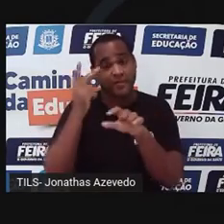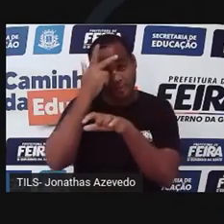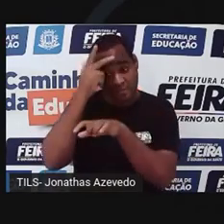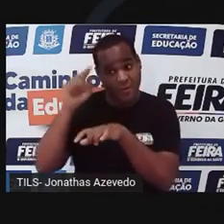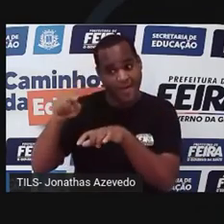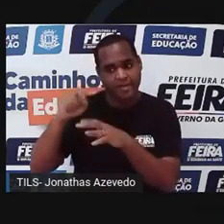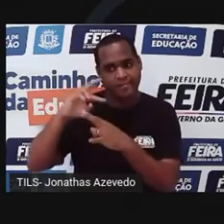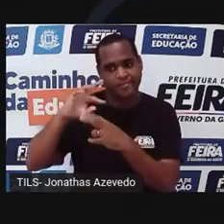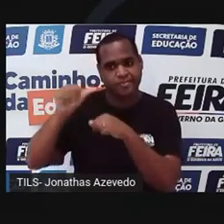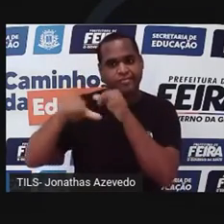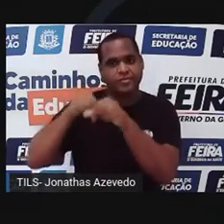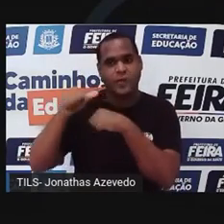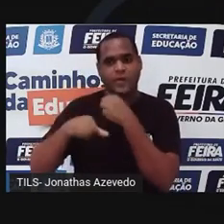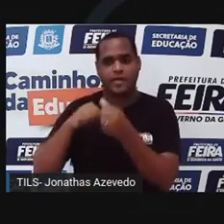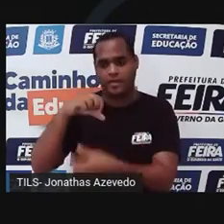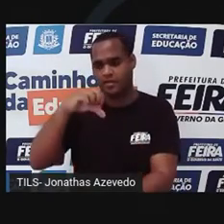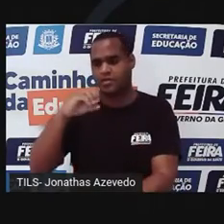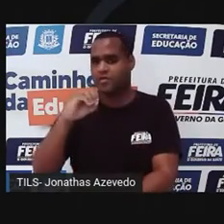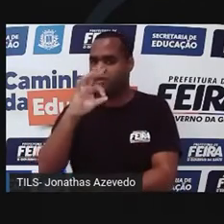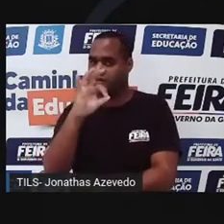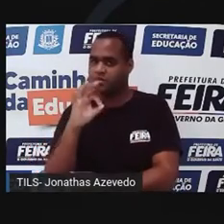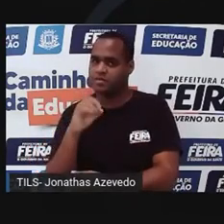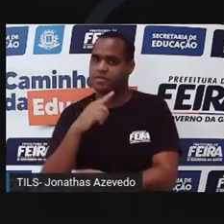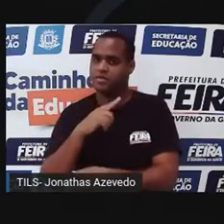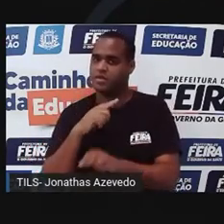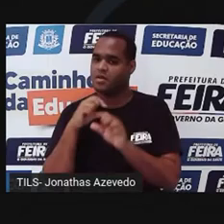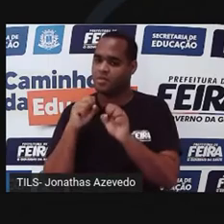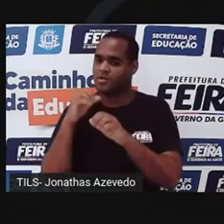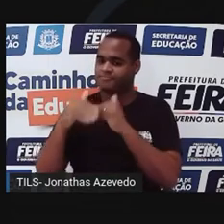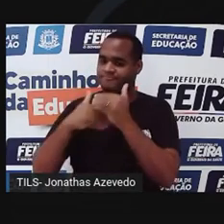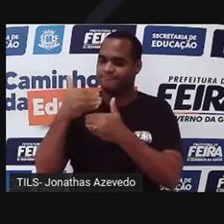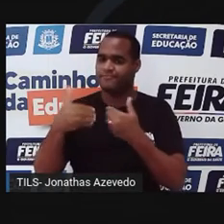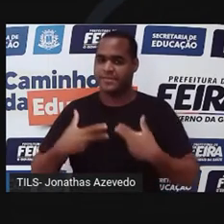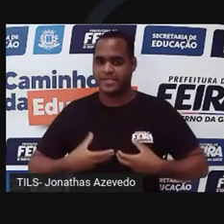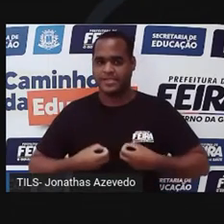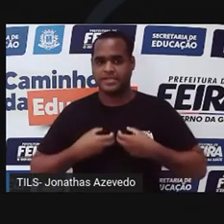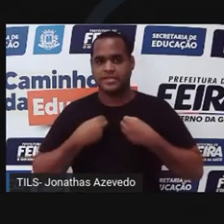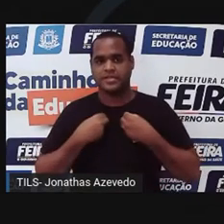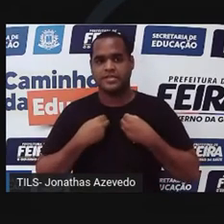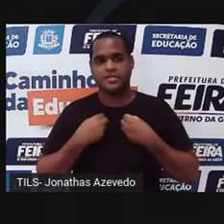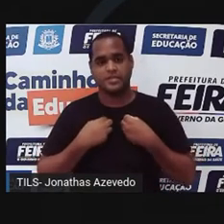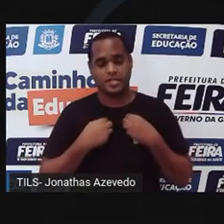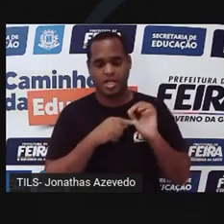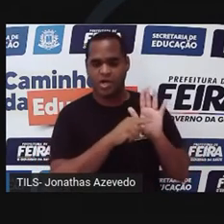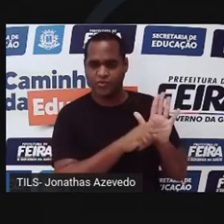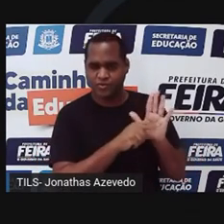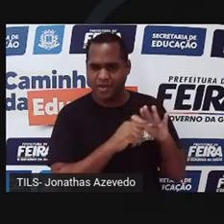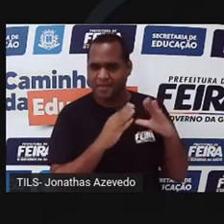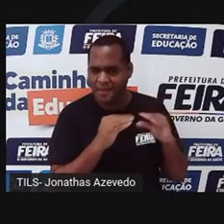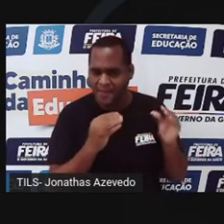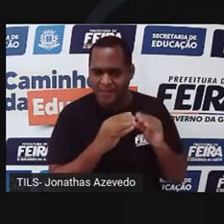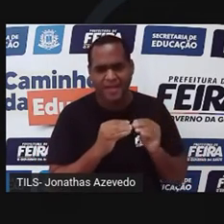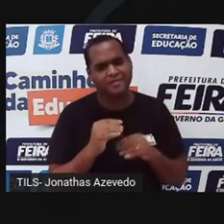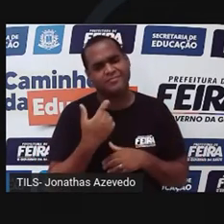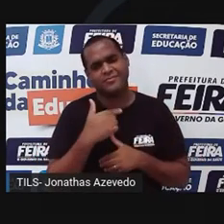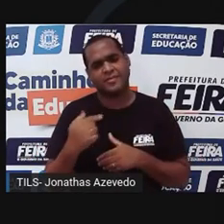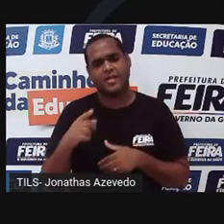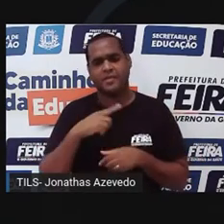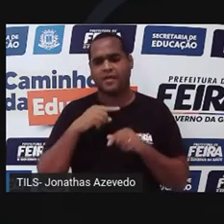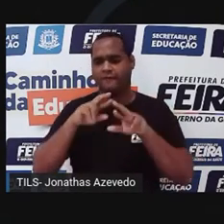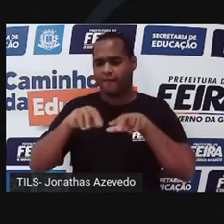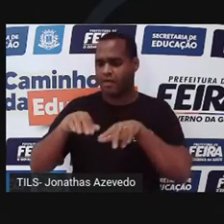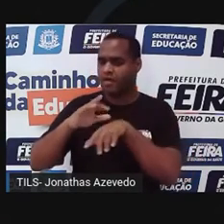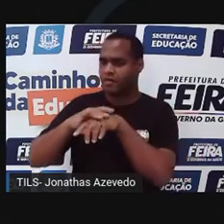mutação genética tem 90% de chance de desenvolver câncer. Não existe cura para a síndrome, mas como na maioria das